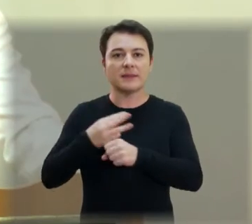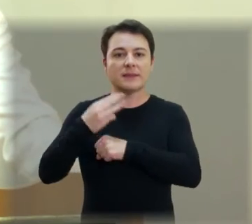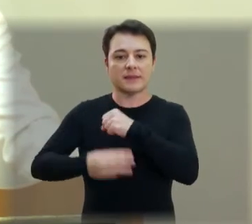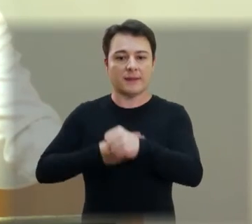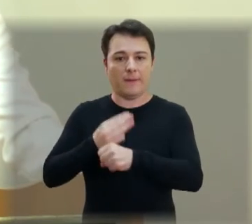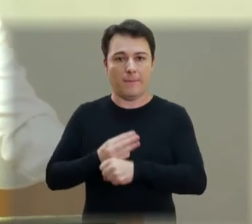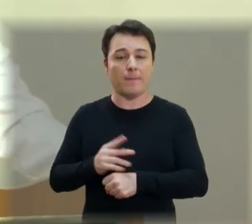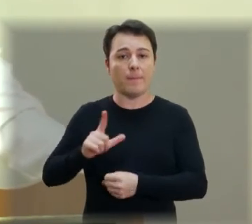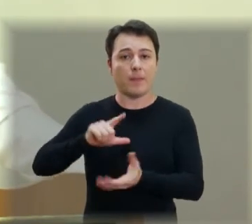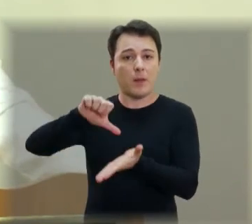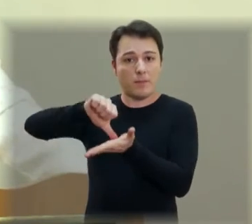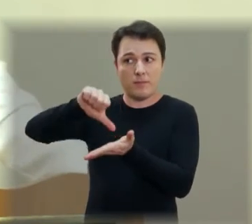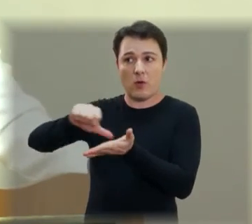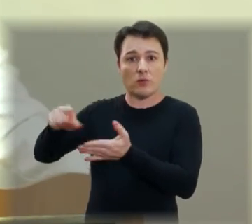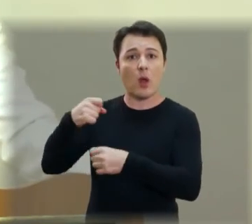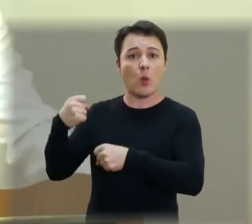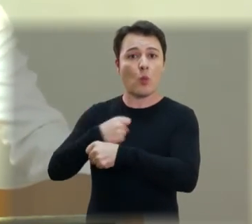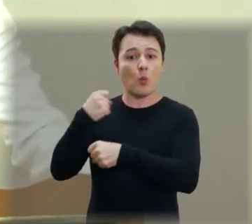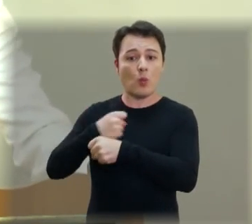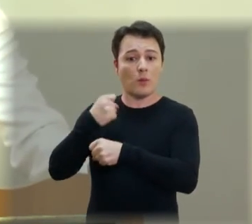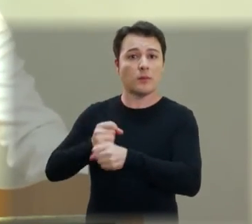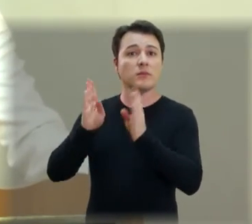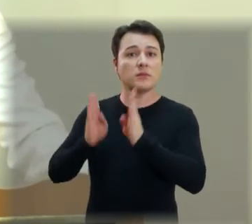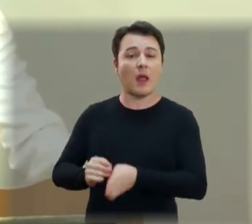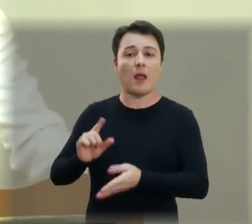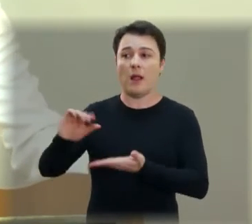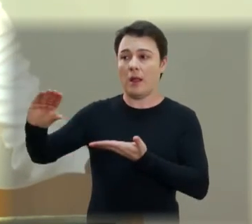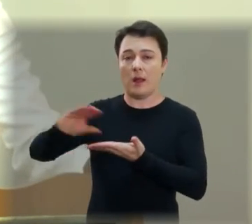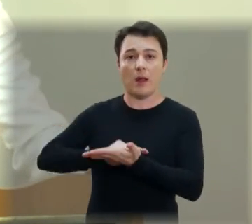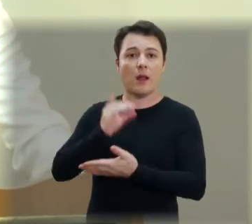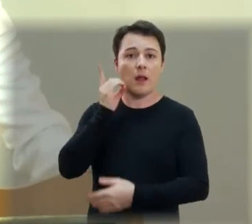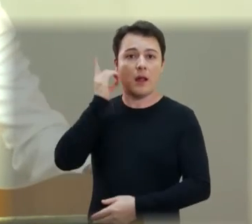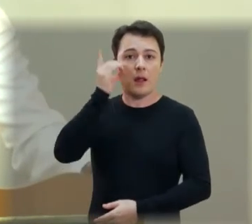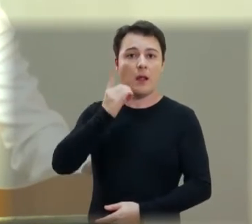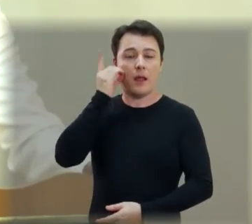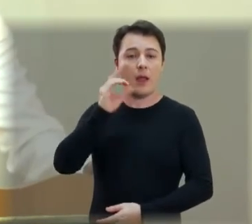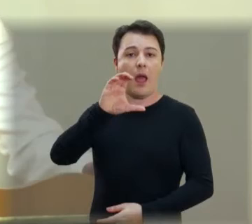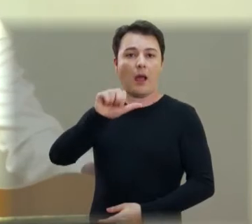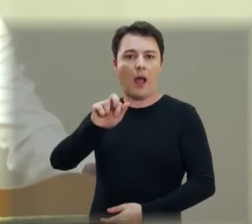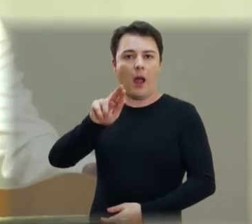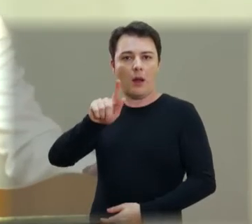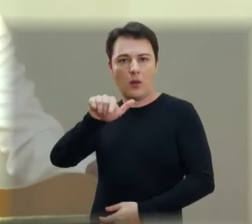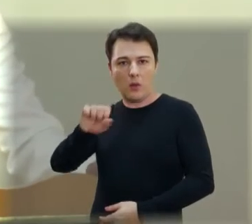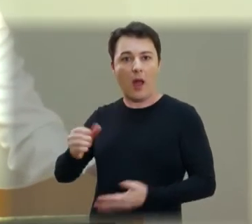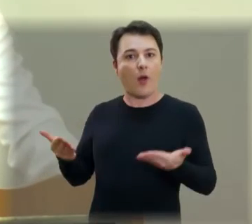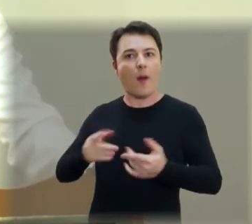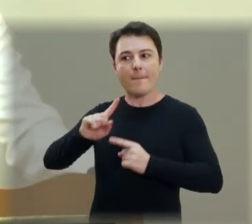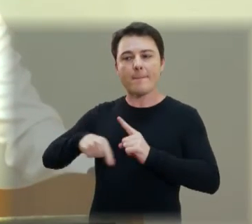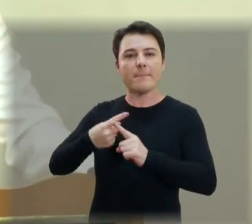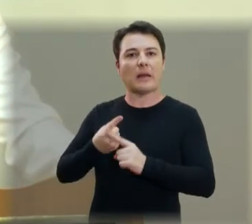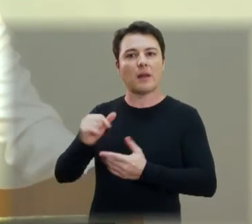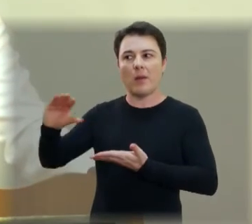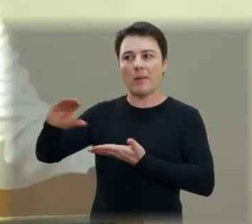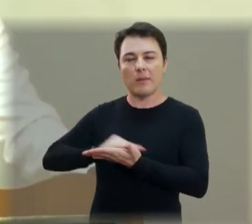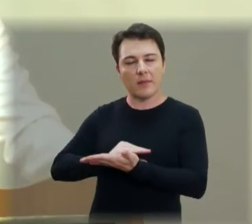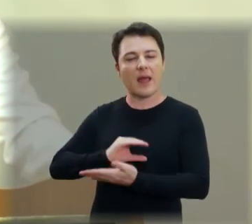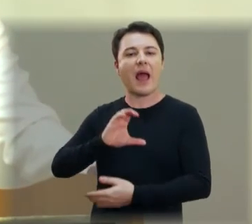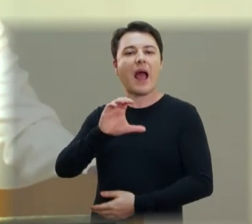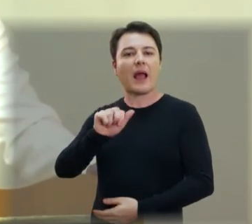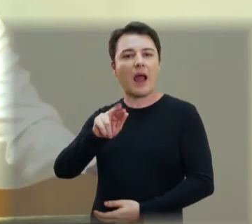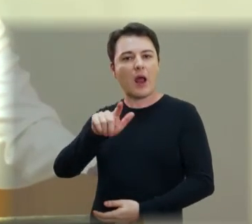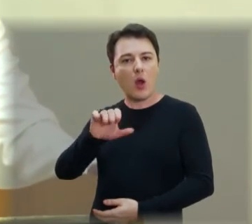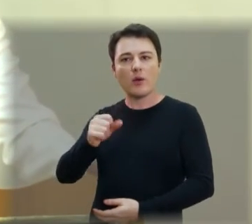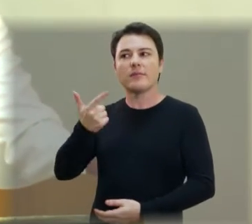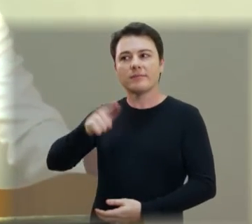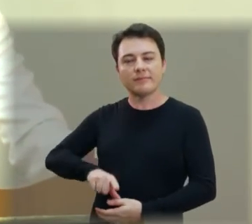O posto de saúde que nós construímos, com a verba enviada pelo deputado Carlos Zaratini, o qual enviou mais este um milhão e meio, é muito mais